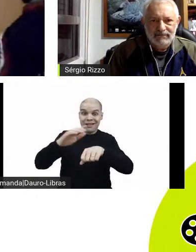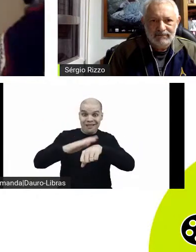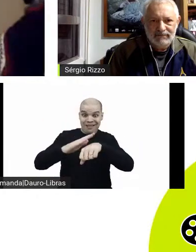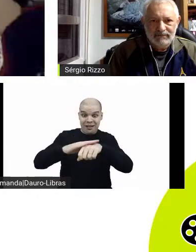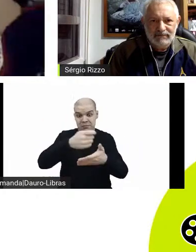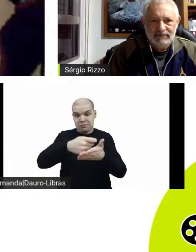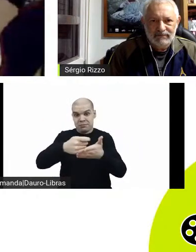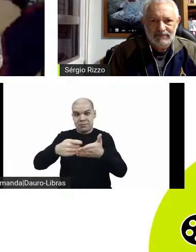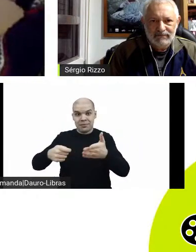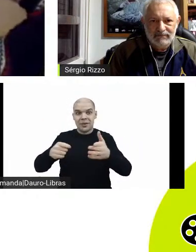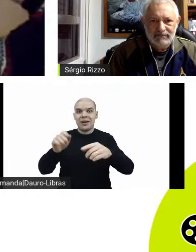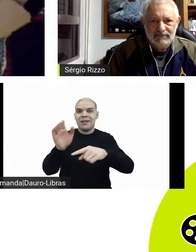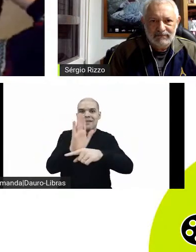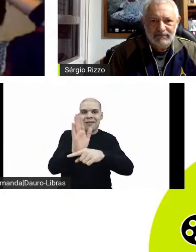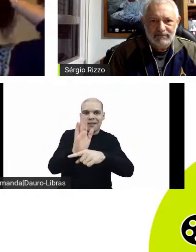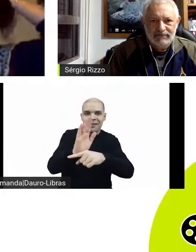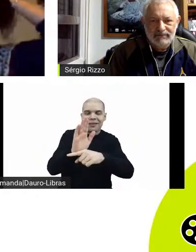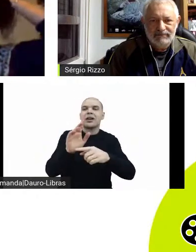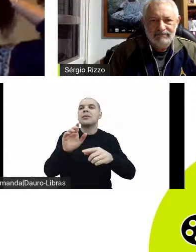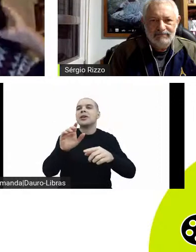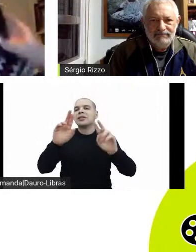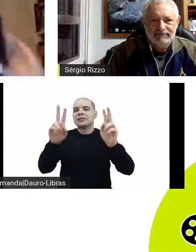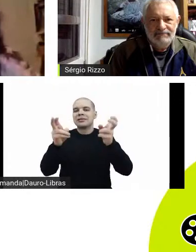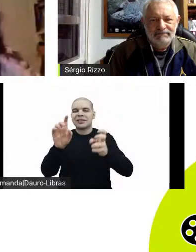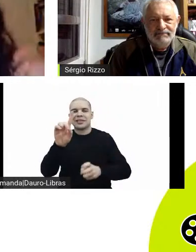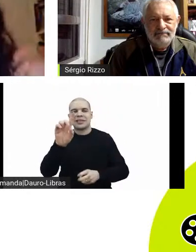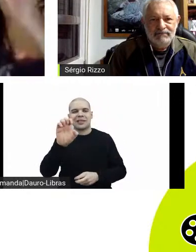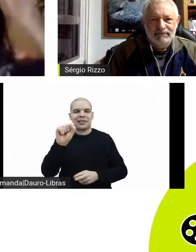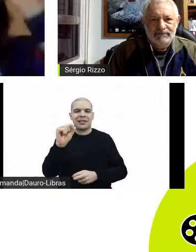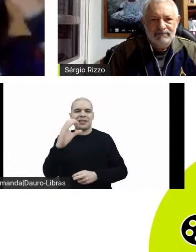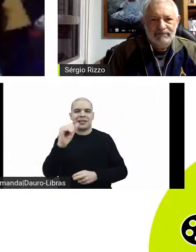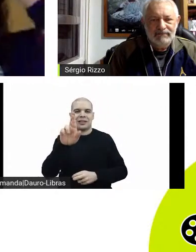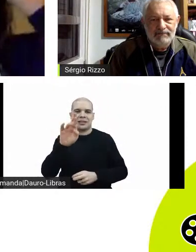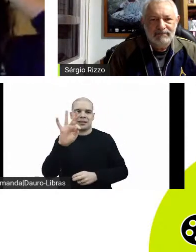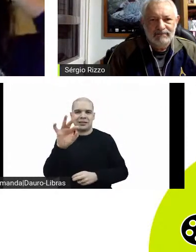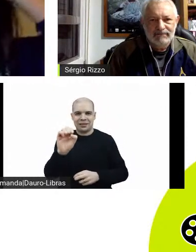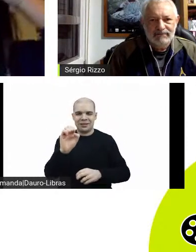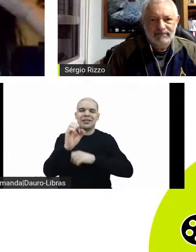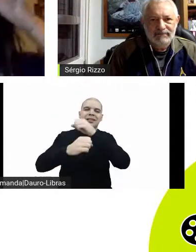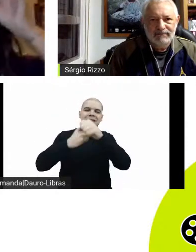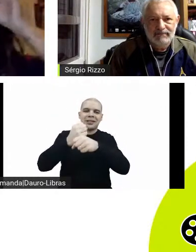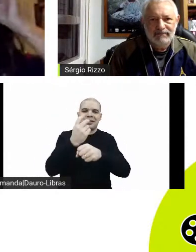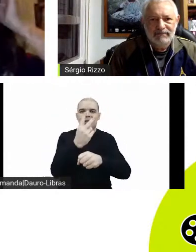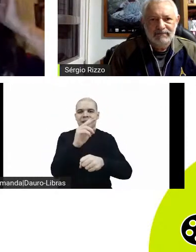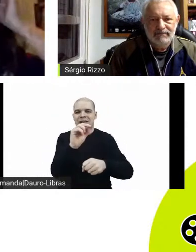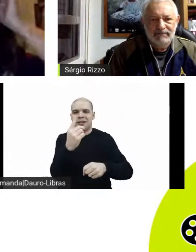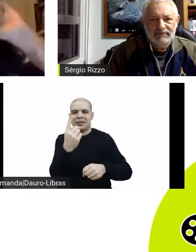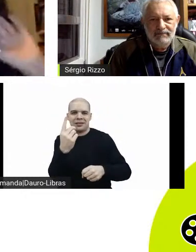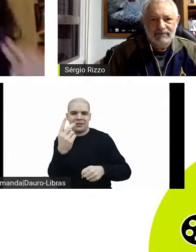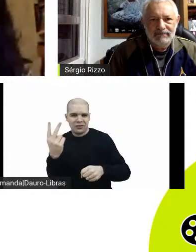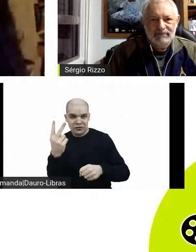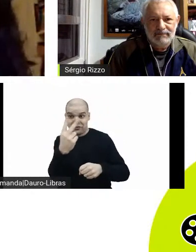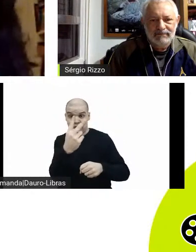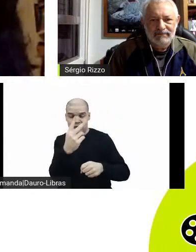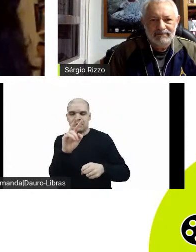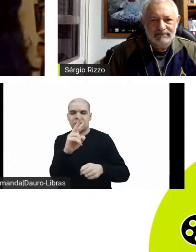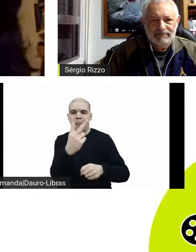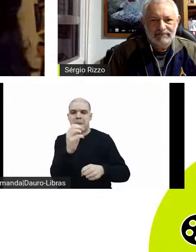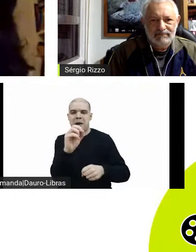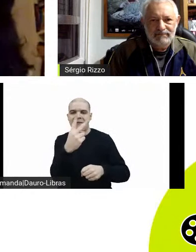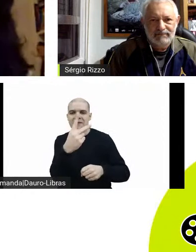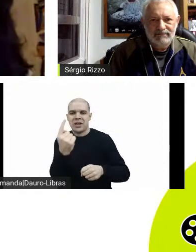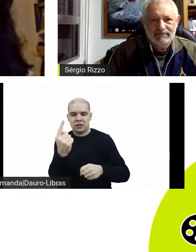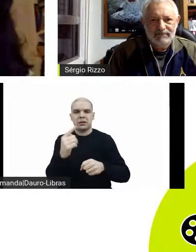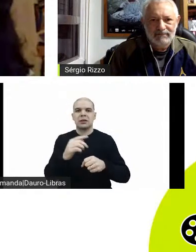Descarte, de 2021, é membro do comitê de seleção do É Tudo Verdade, o Festival Internacional de Documentários,